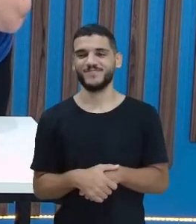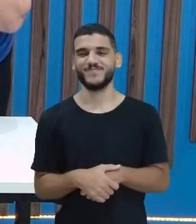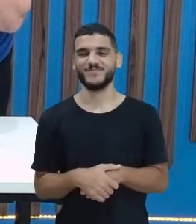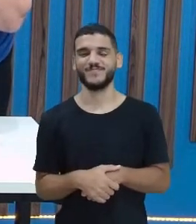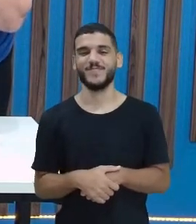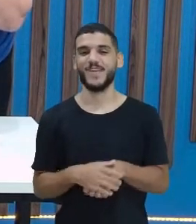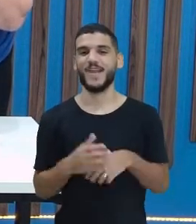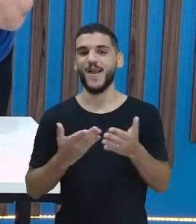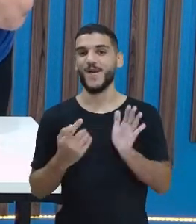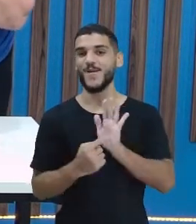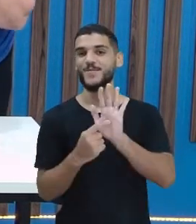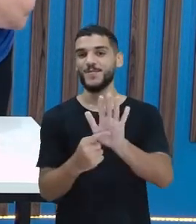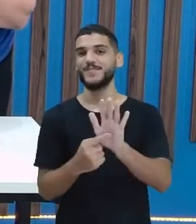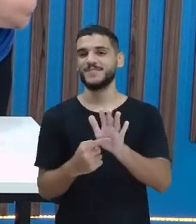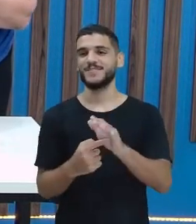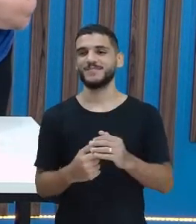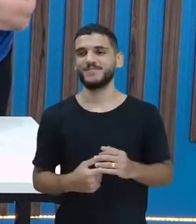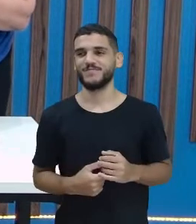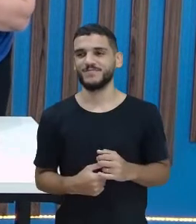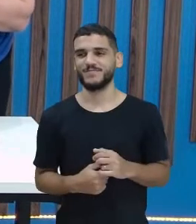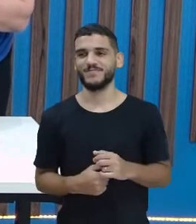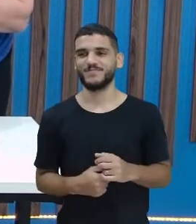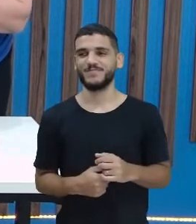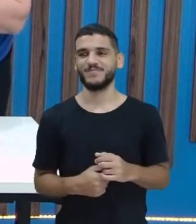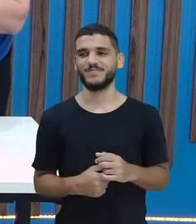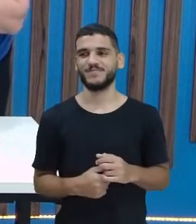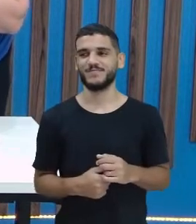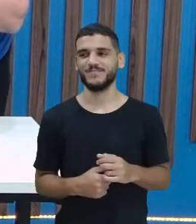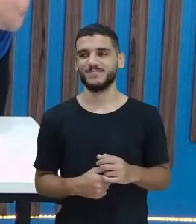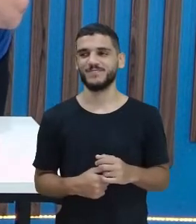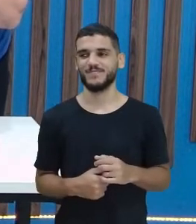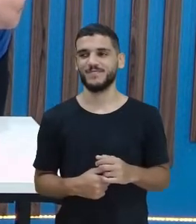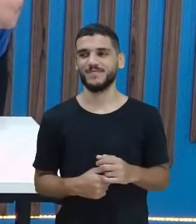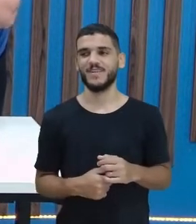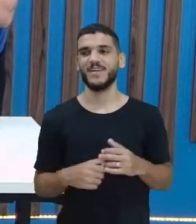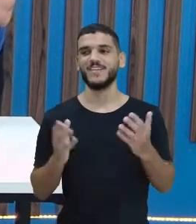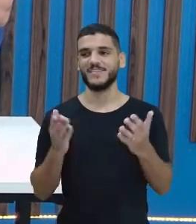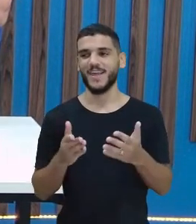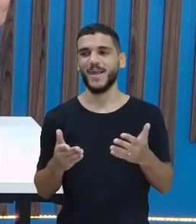Vamos mostrar para a câmera. Um, dois, três e... Olha aí. Já.